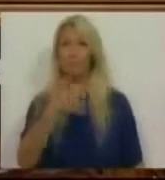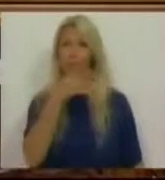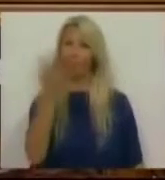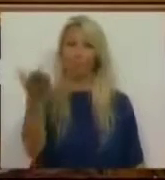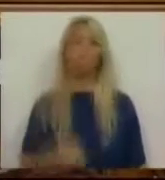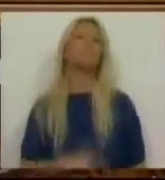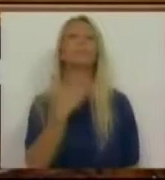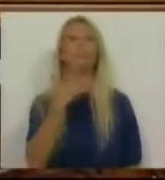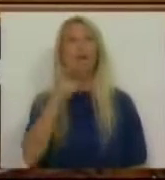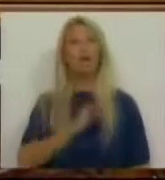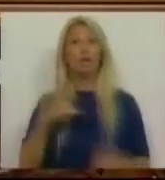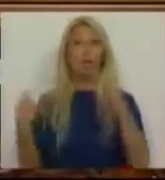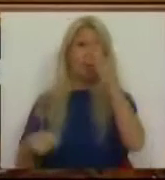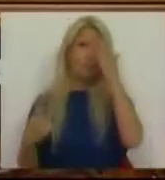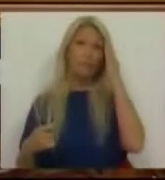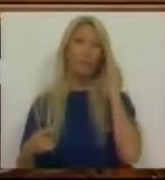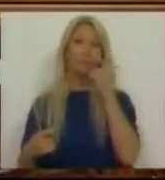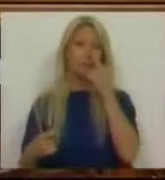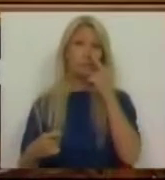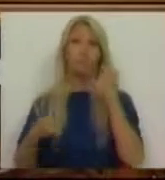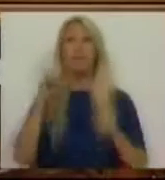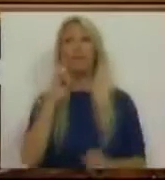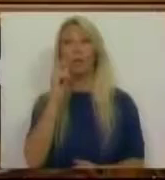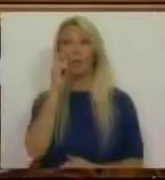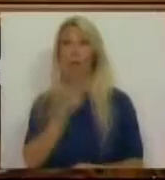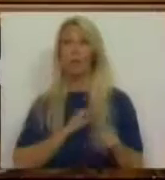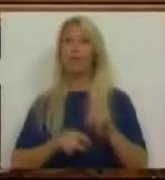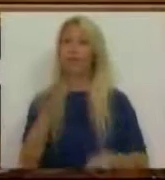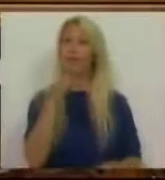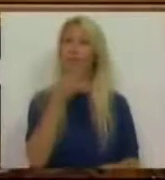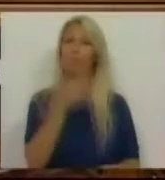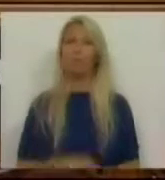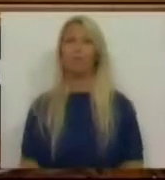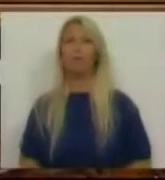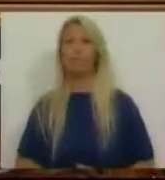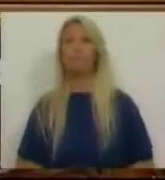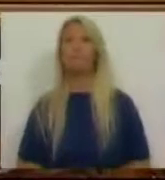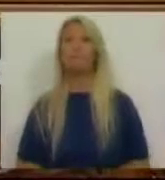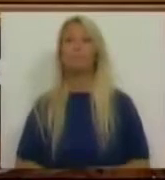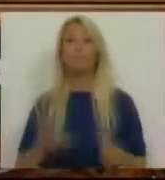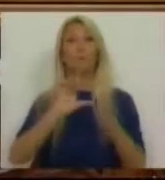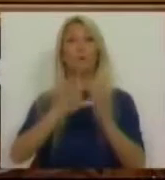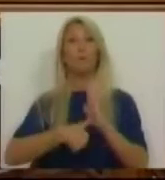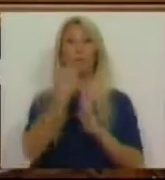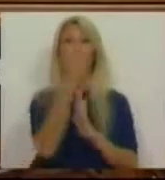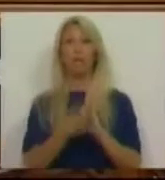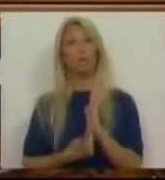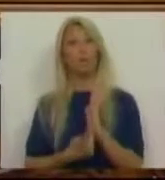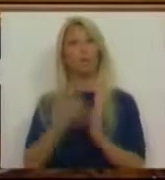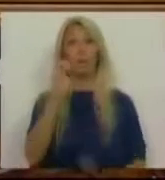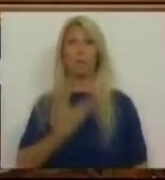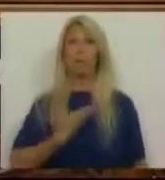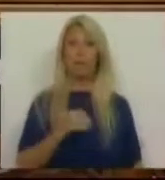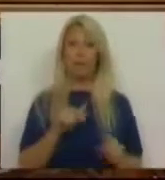Muito obrigada, Sra. Presidente, Sras. e Srs. Deputados. O projeto de resolução que o